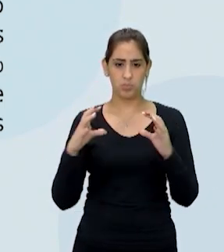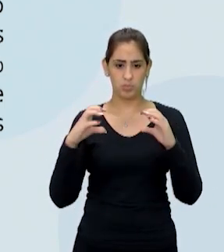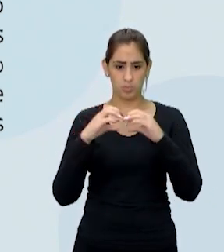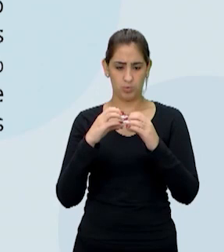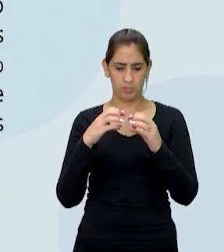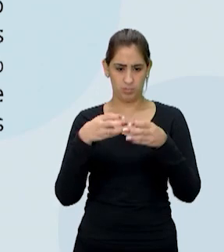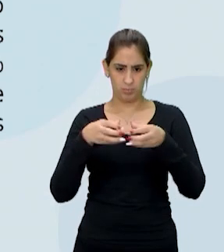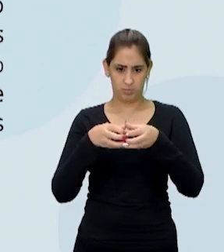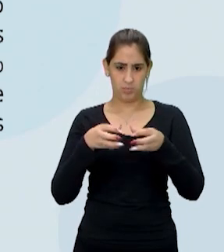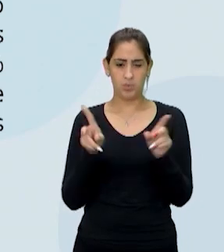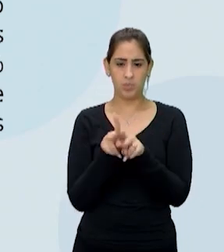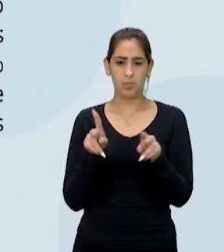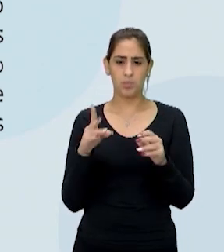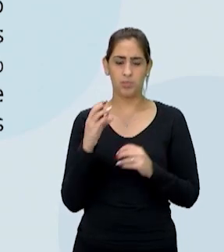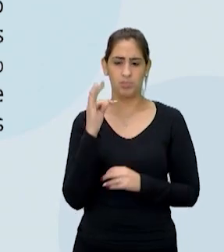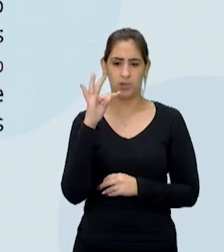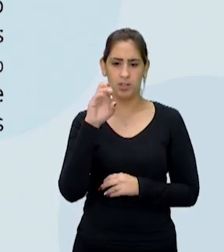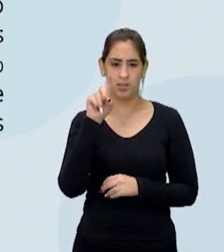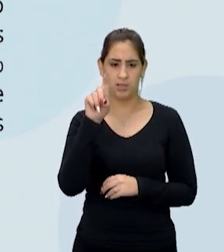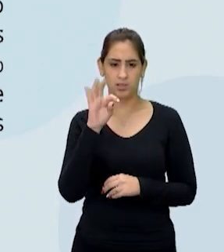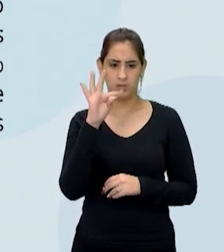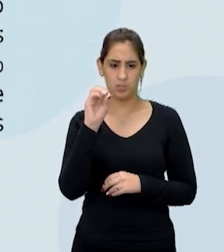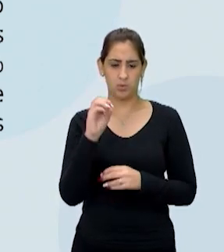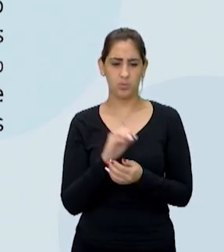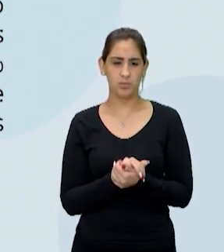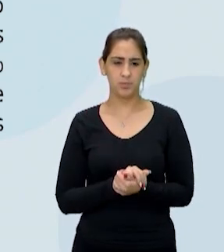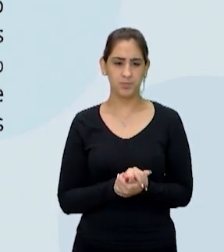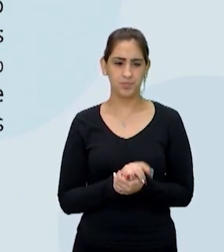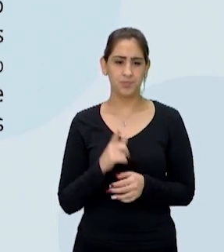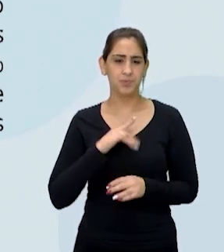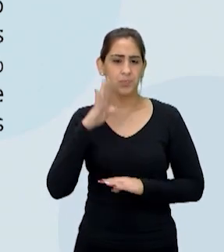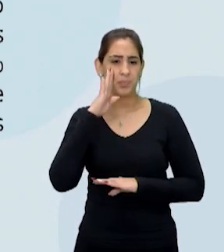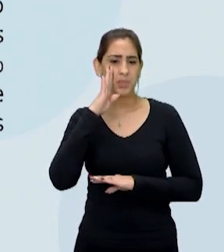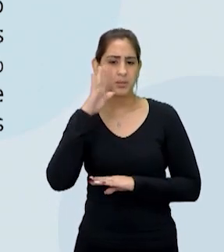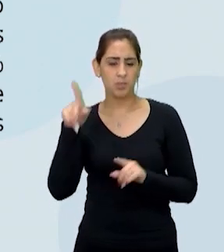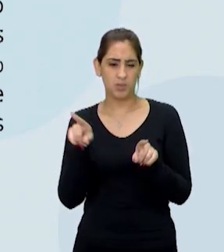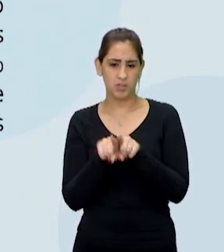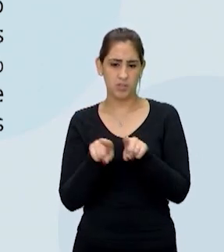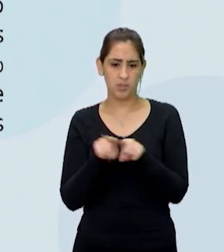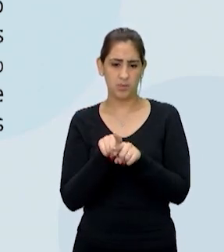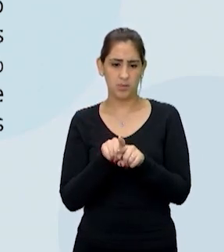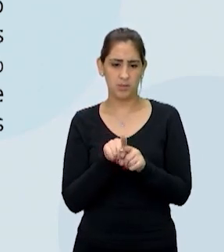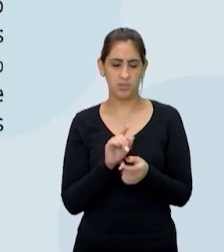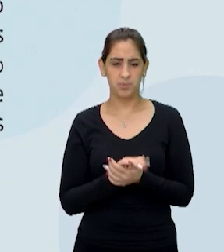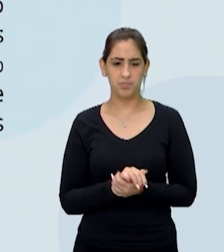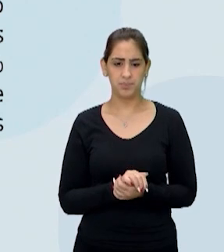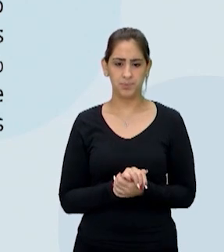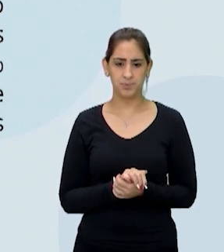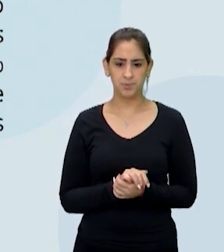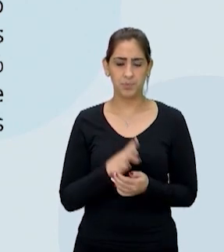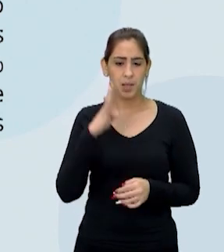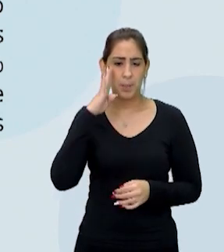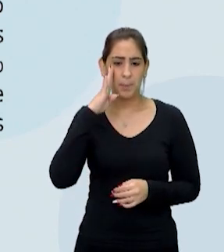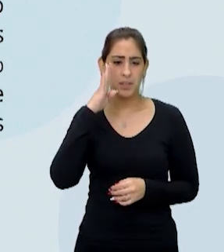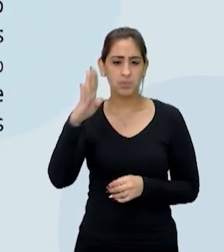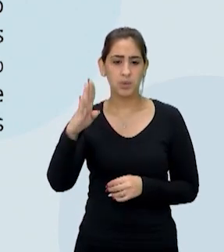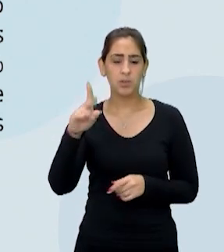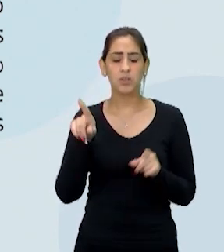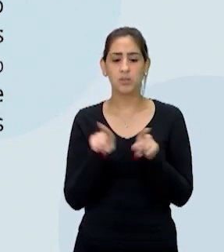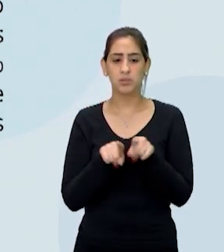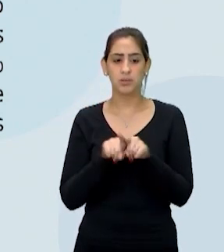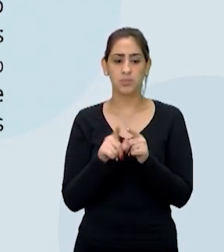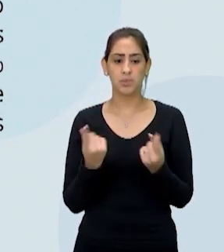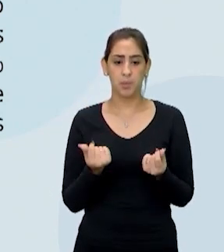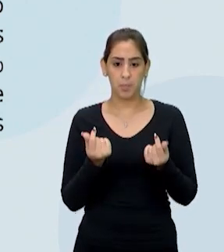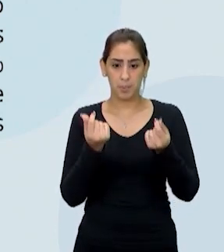também ao texto. E você tem lá, principalmente, ressaltando, principalmente se os